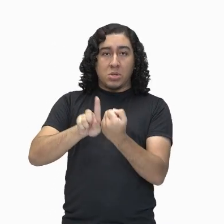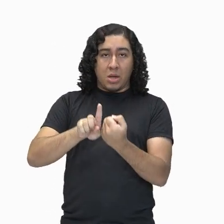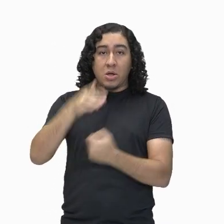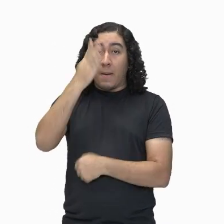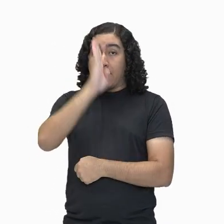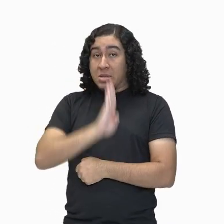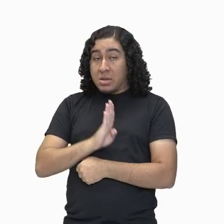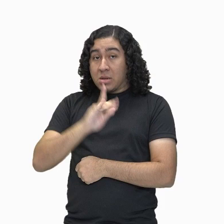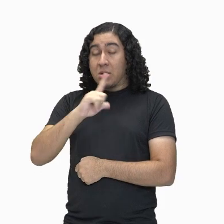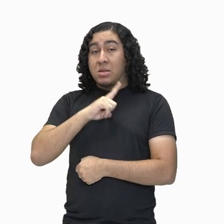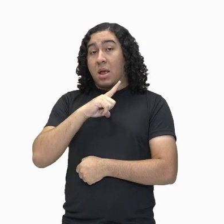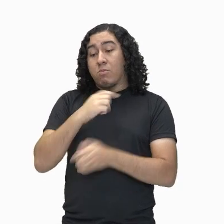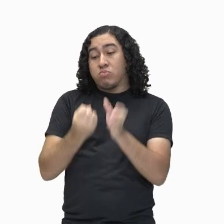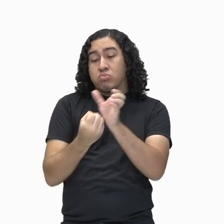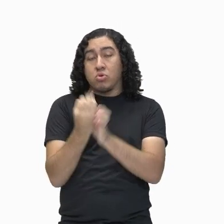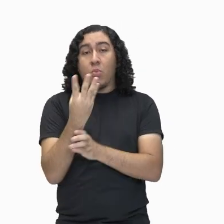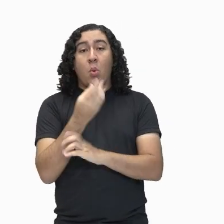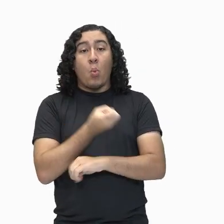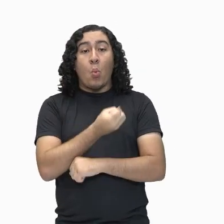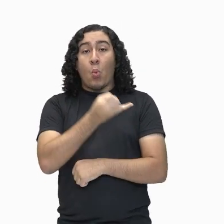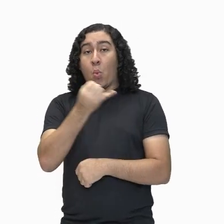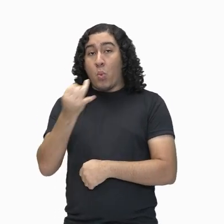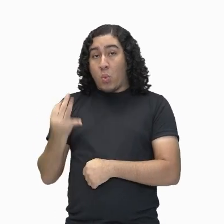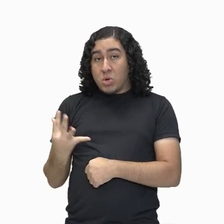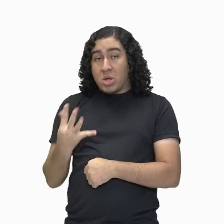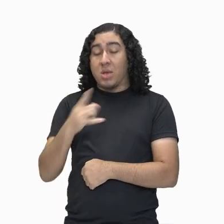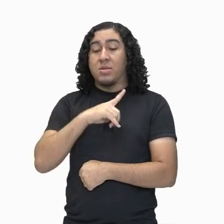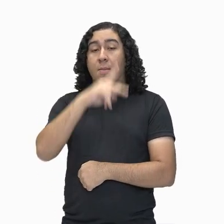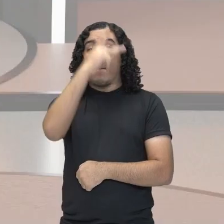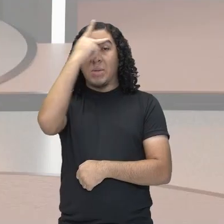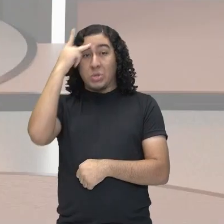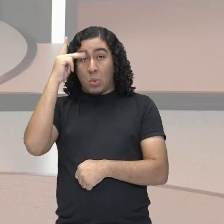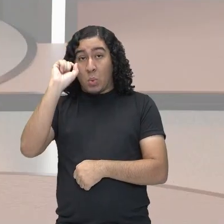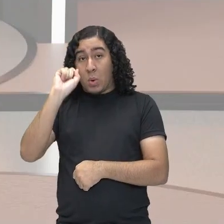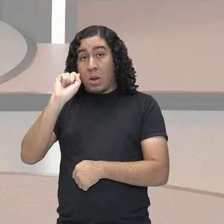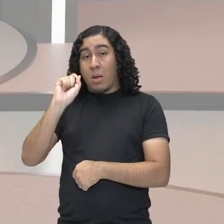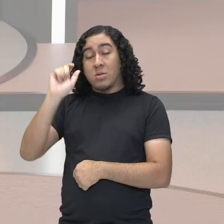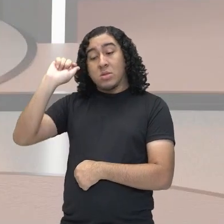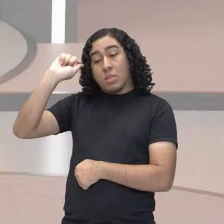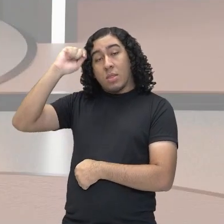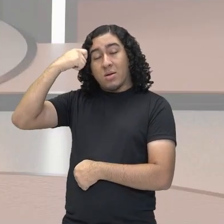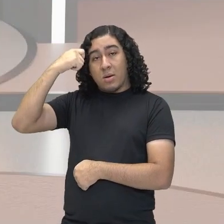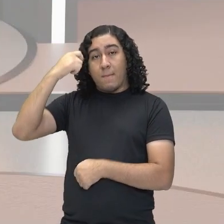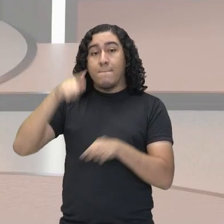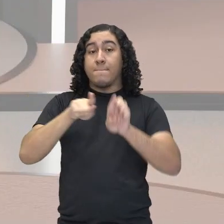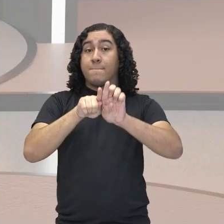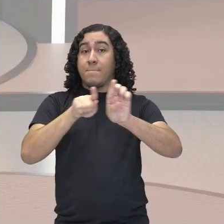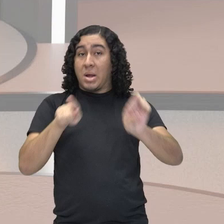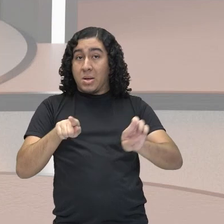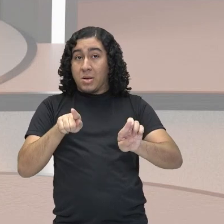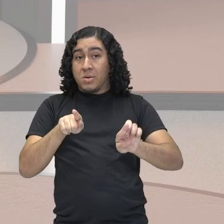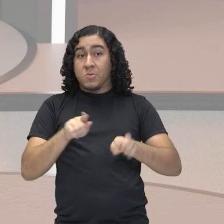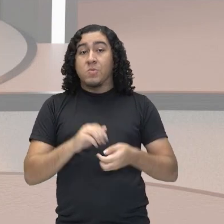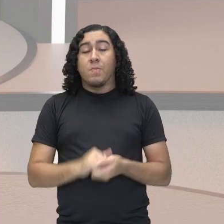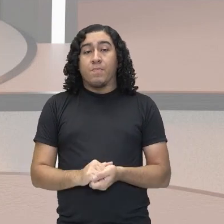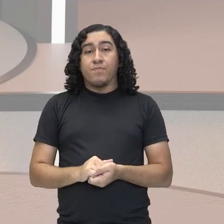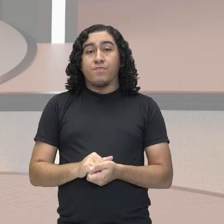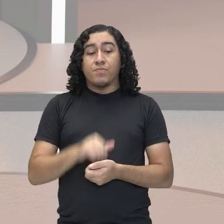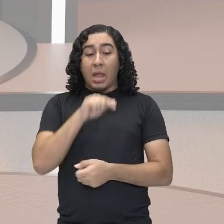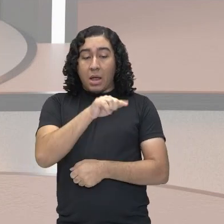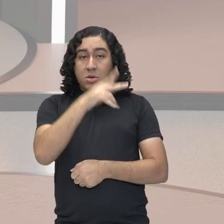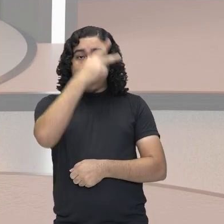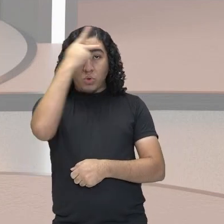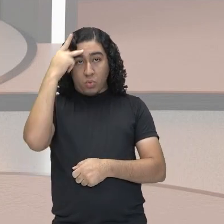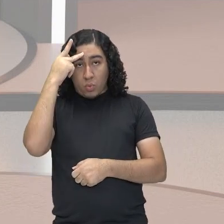por uma quantidade considerável de pessoas negras. Mas mesmo assim, essas pessoas,